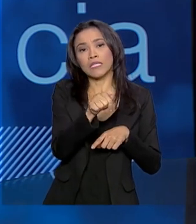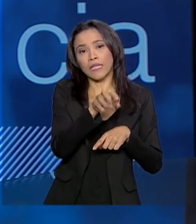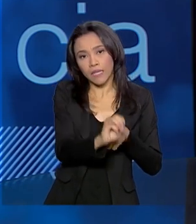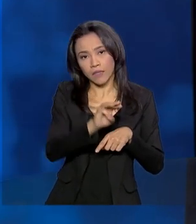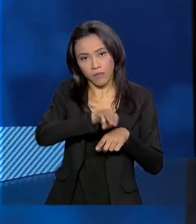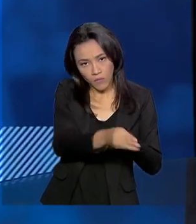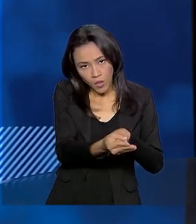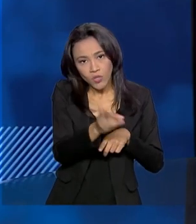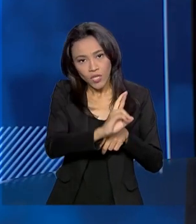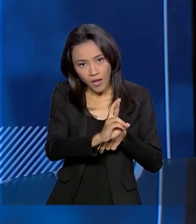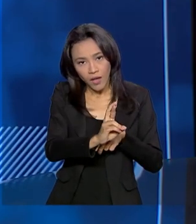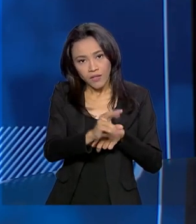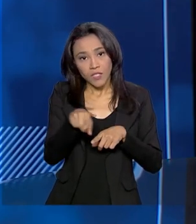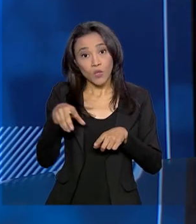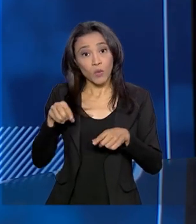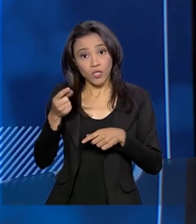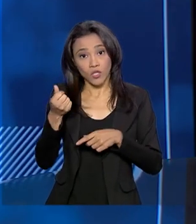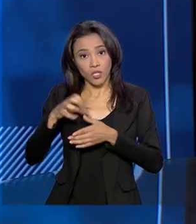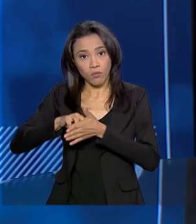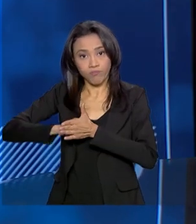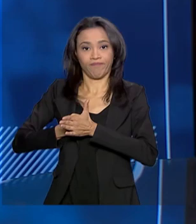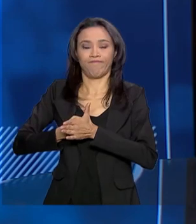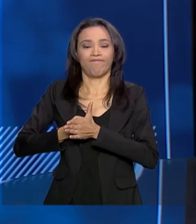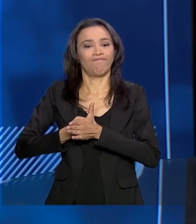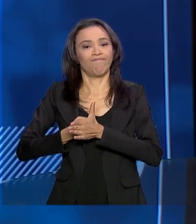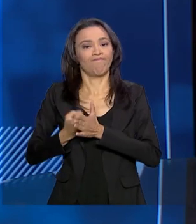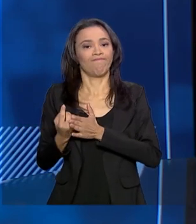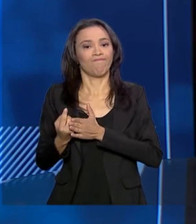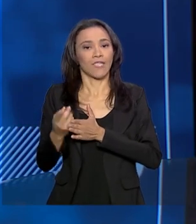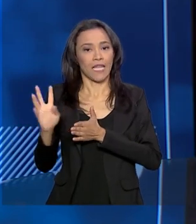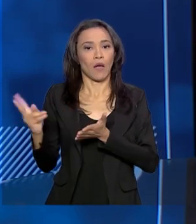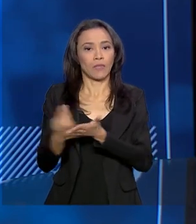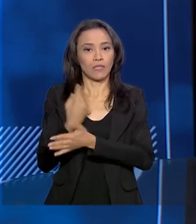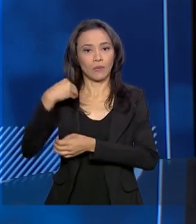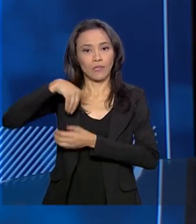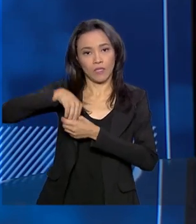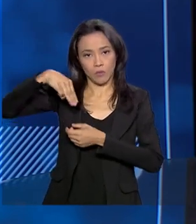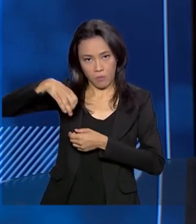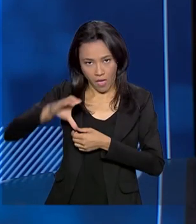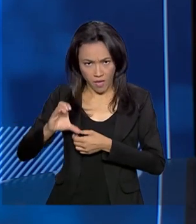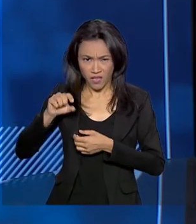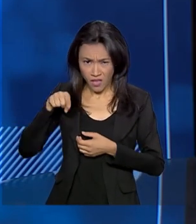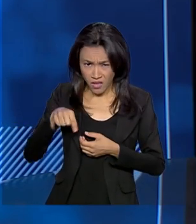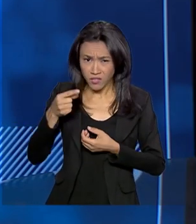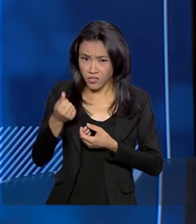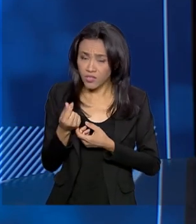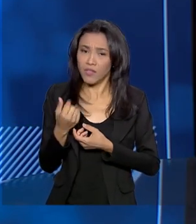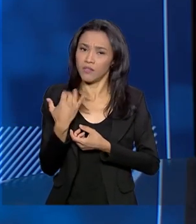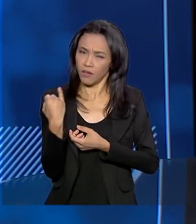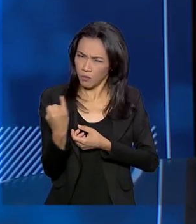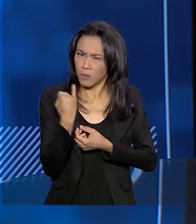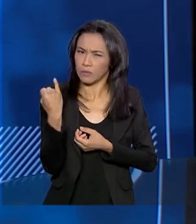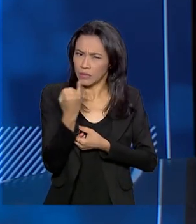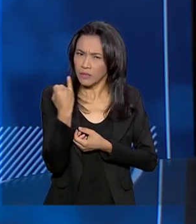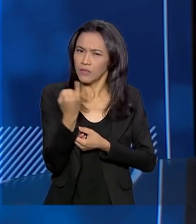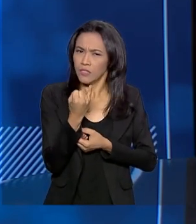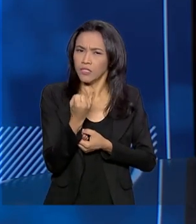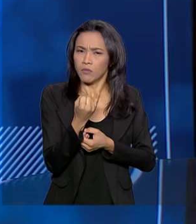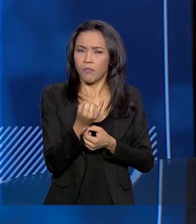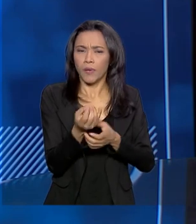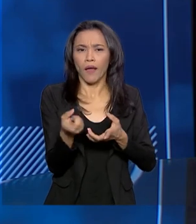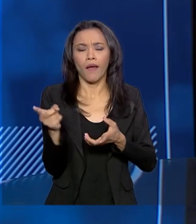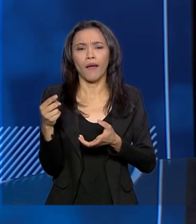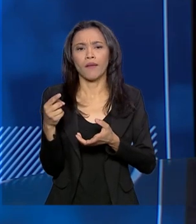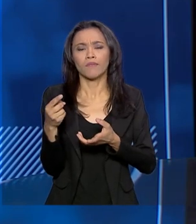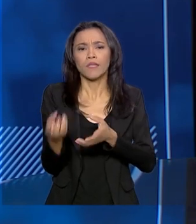com esse descontingenciamento que ocorreu no Ministério da Educação. Esses recursos vão ser importantes para implementar todas essas medidas